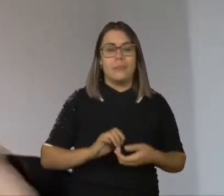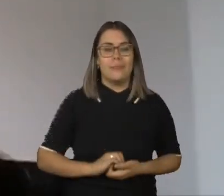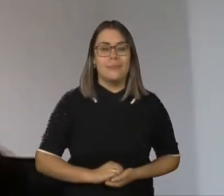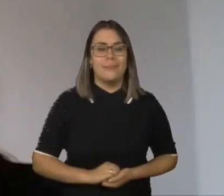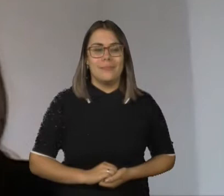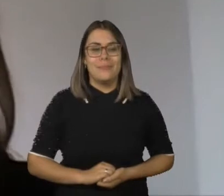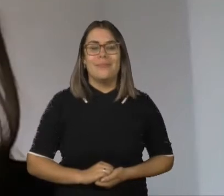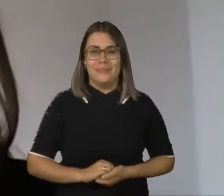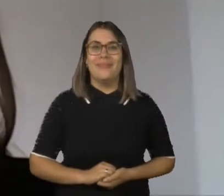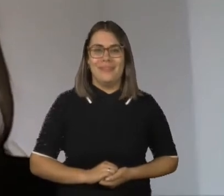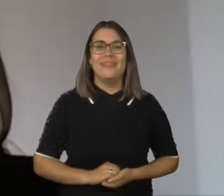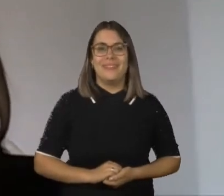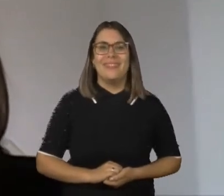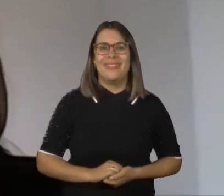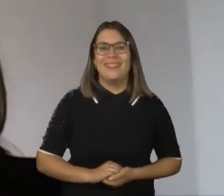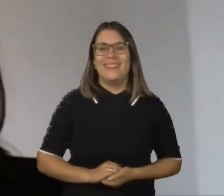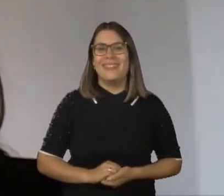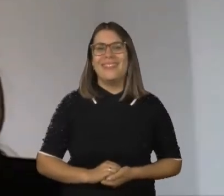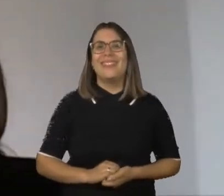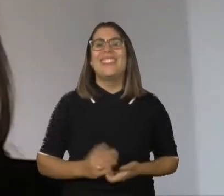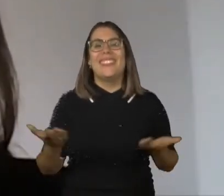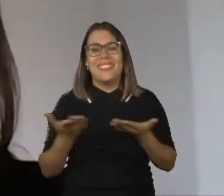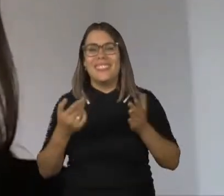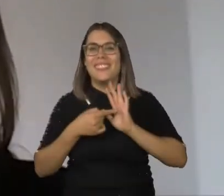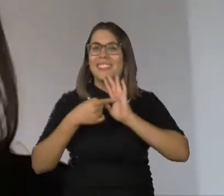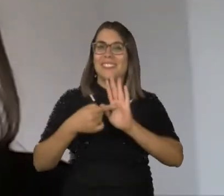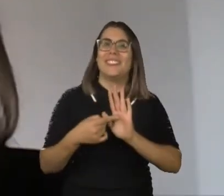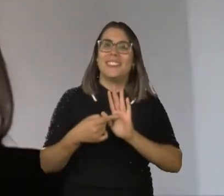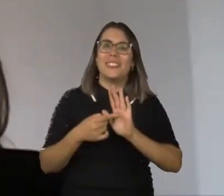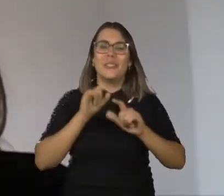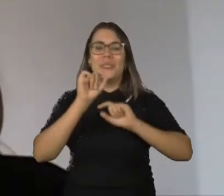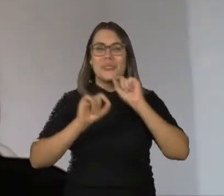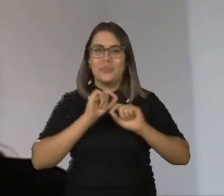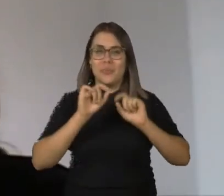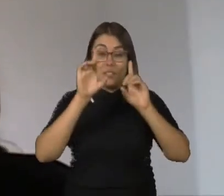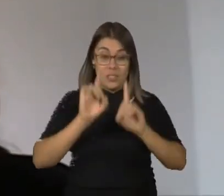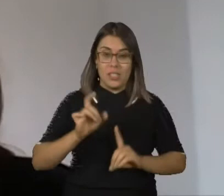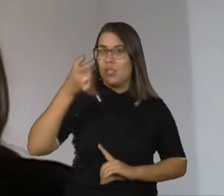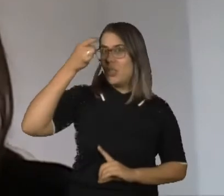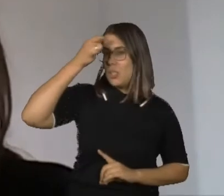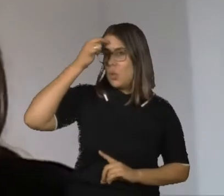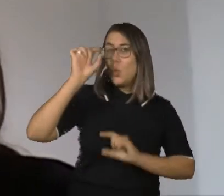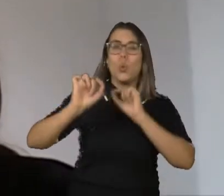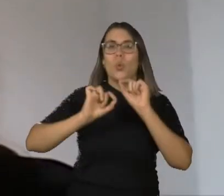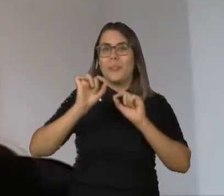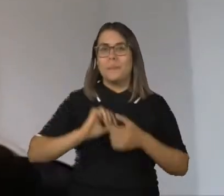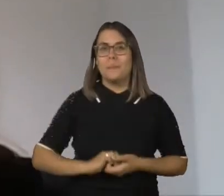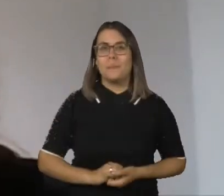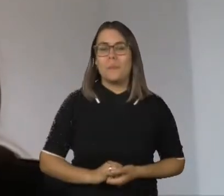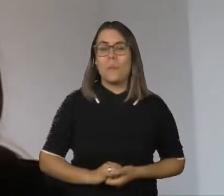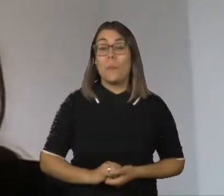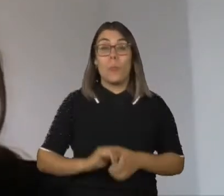No DSM-5, nós encontramos uma definição para deficiência intelectual. que diz que a